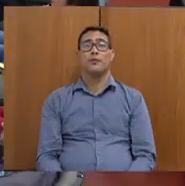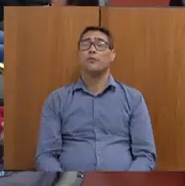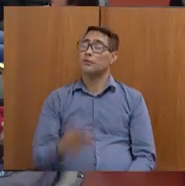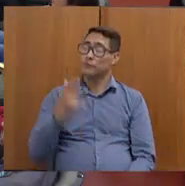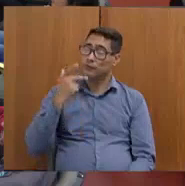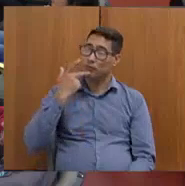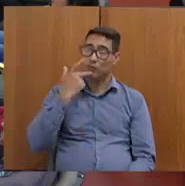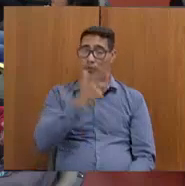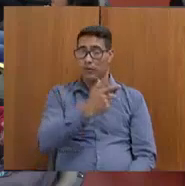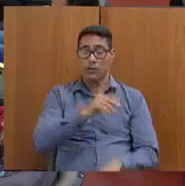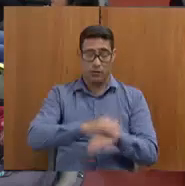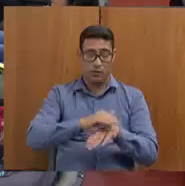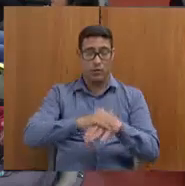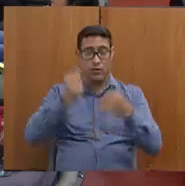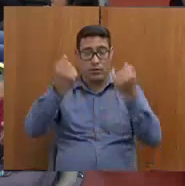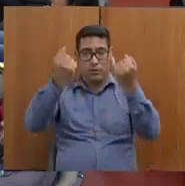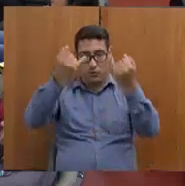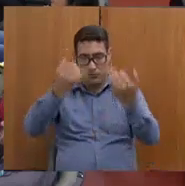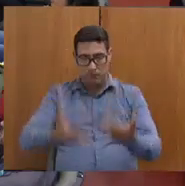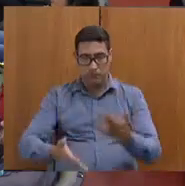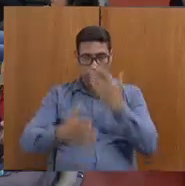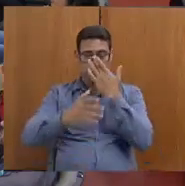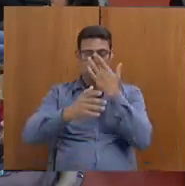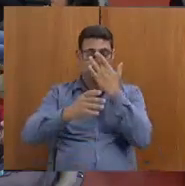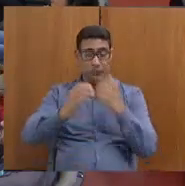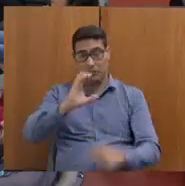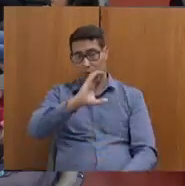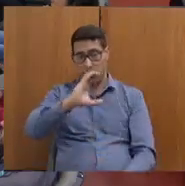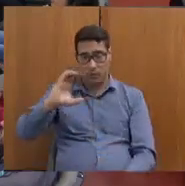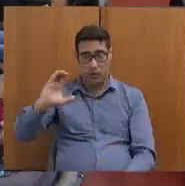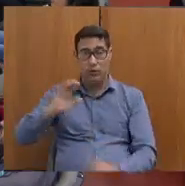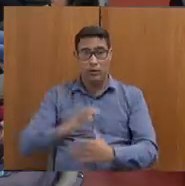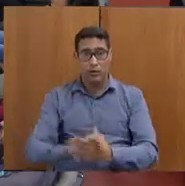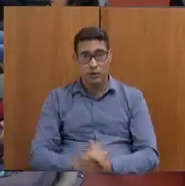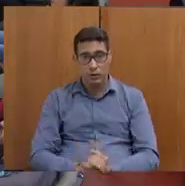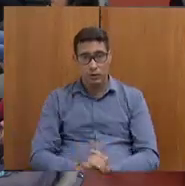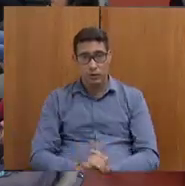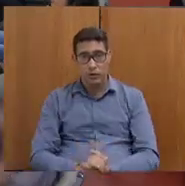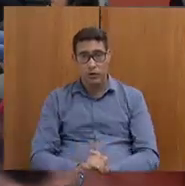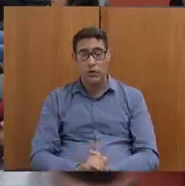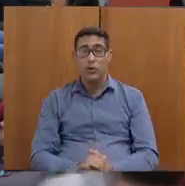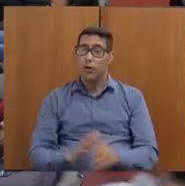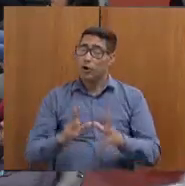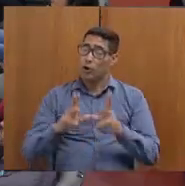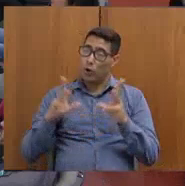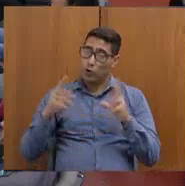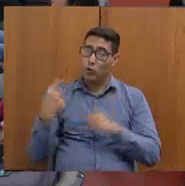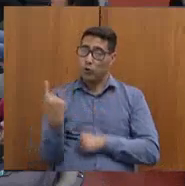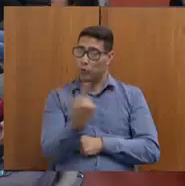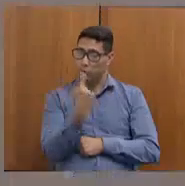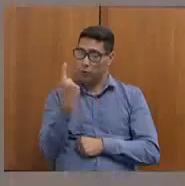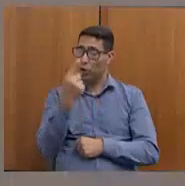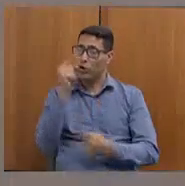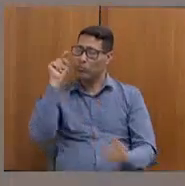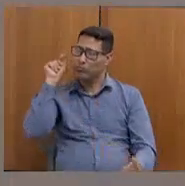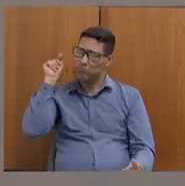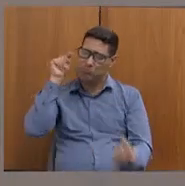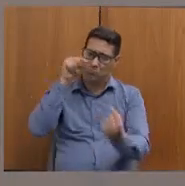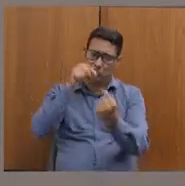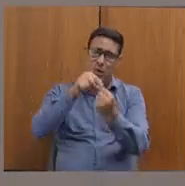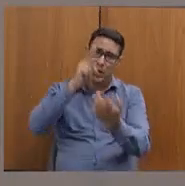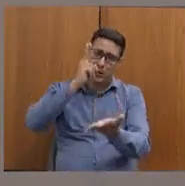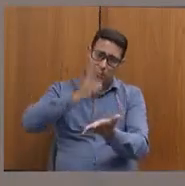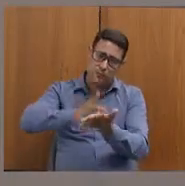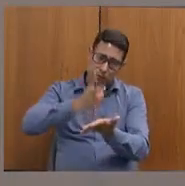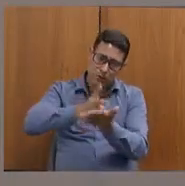falar sobre o conselho. Deputada, nós somos todos o mesmo objetivo. Não somos nós e